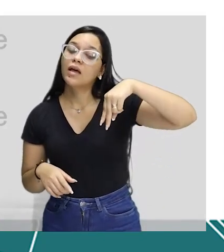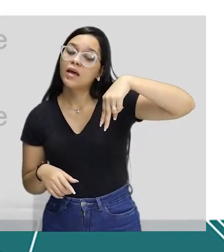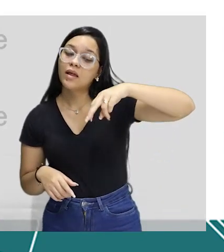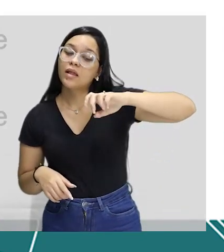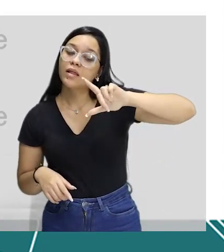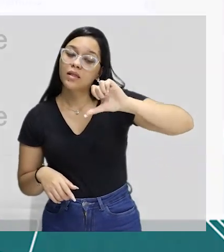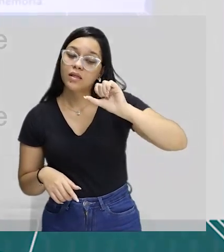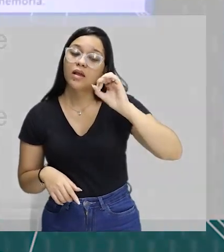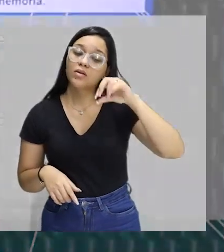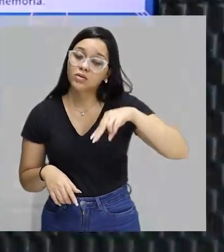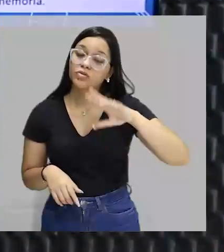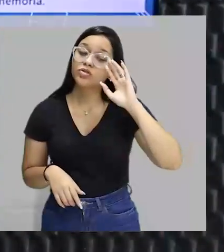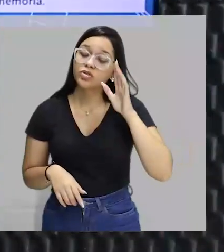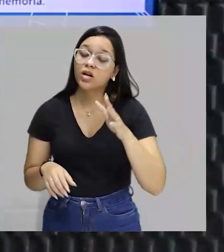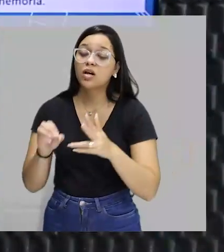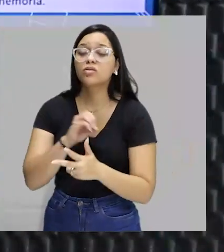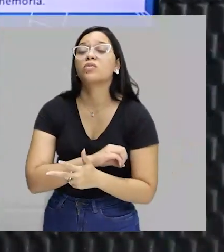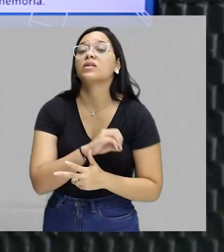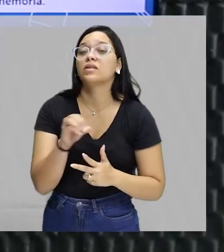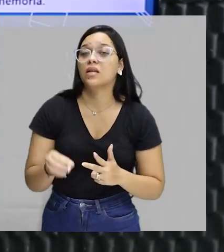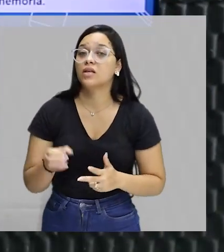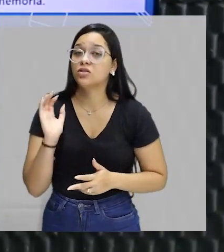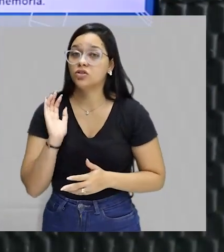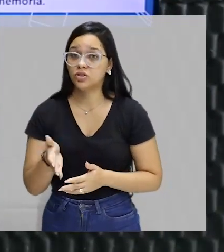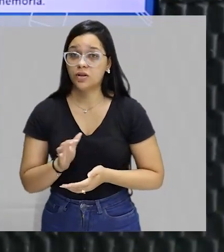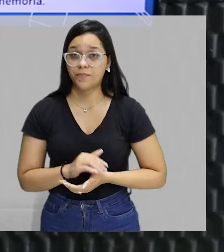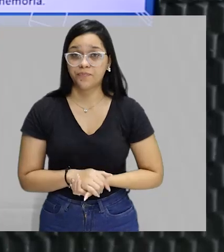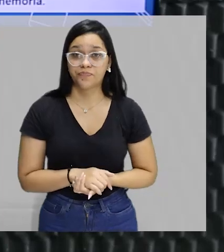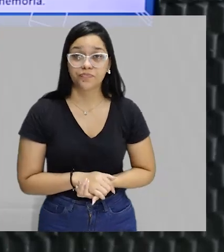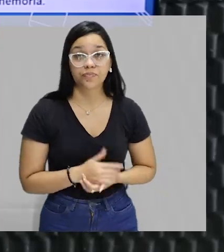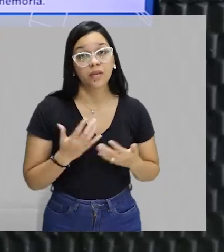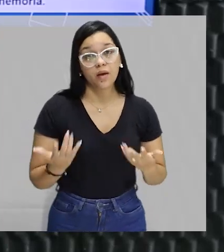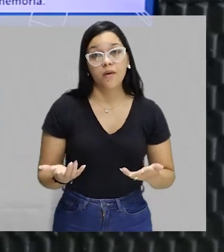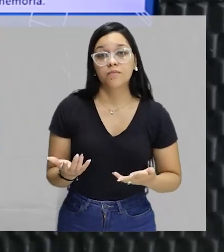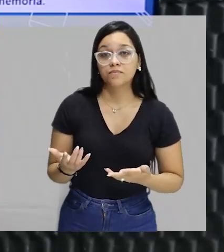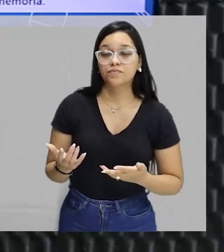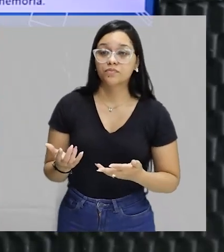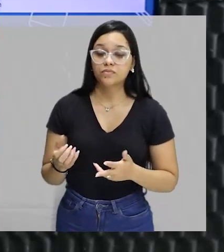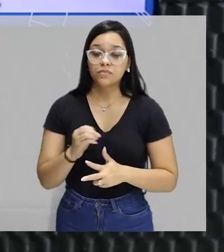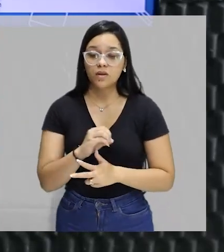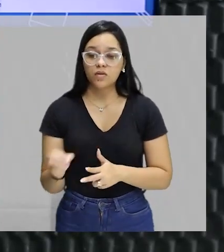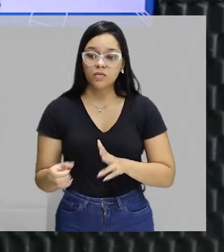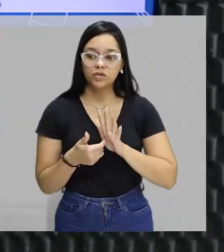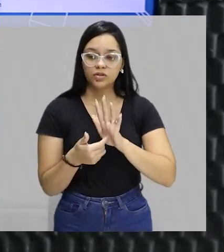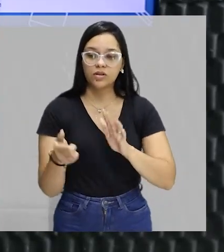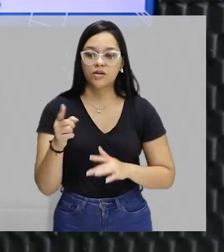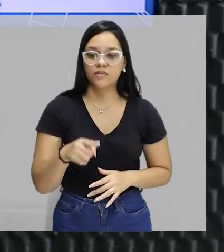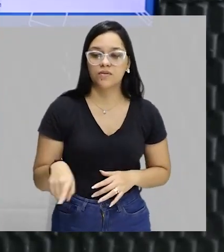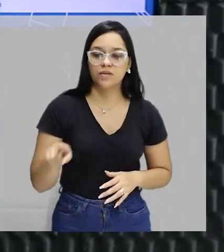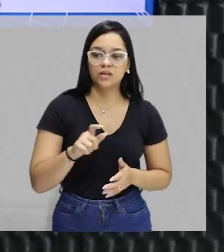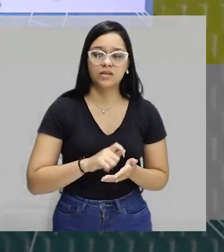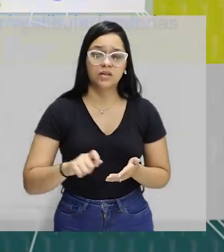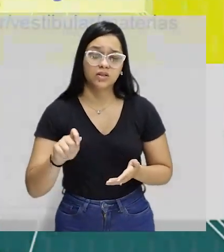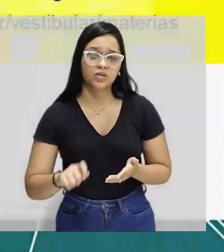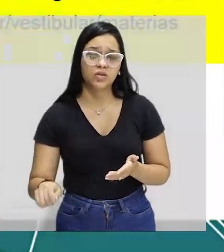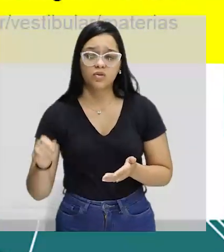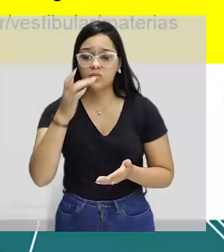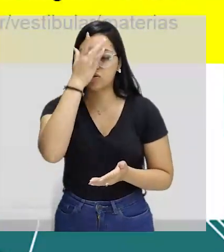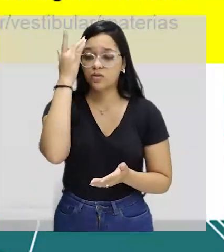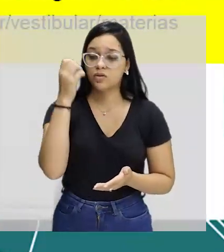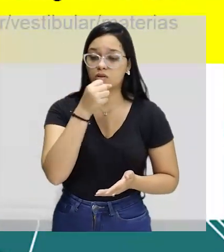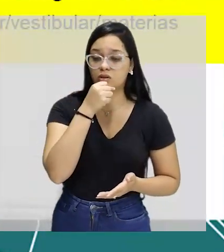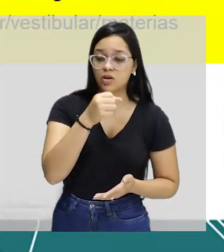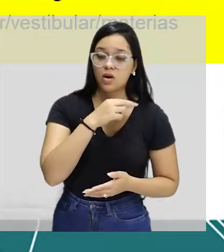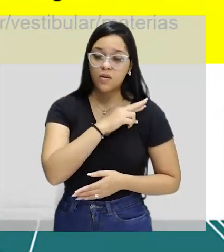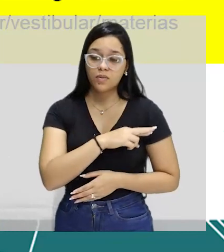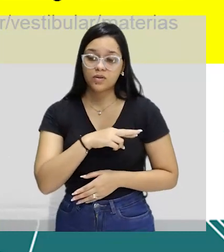caiu no Enem algumas vezes, Nelson Rodrigues. Nelson Rodrigues foi, vou mostrar aqui para vocês, escritor, jornalista,